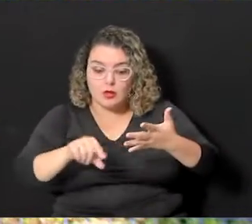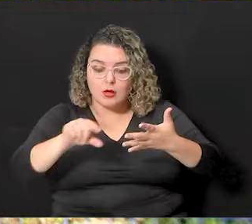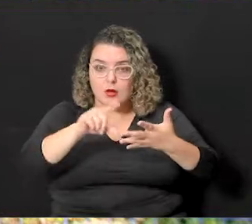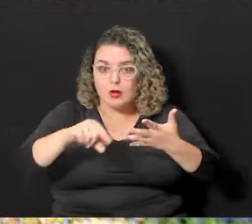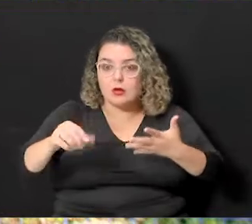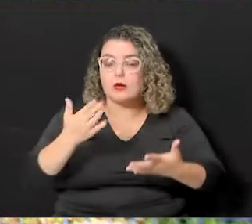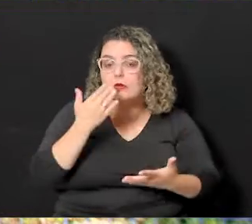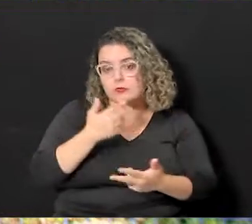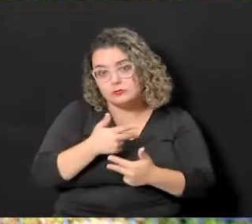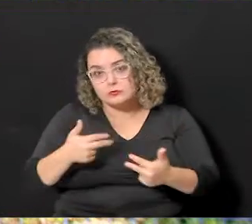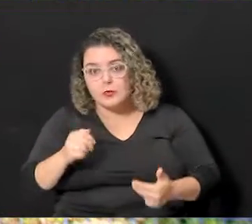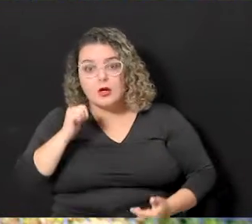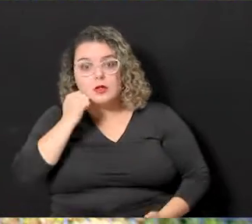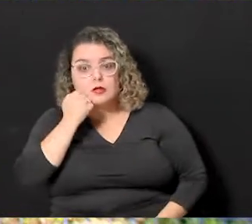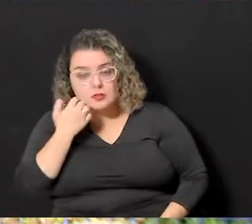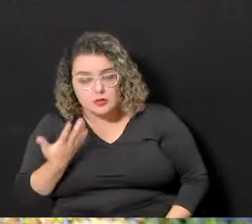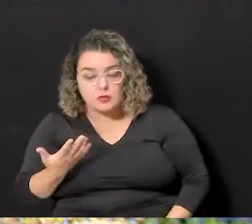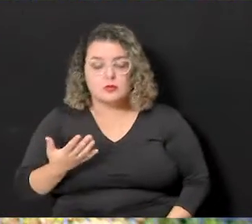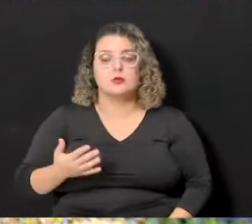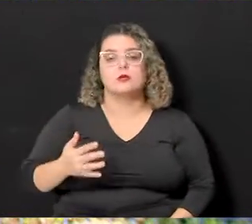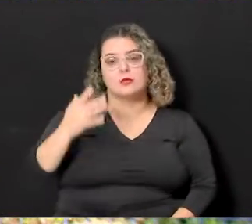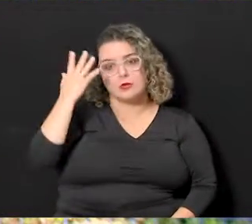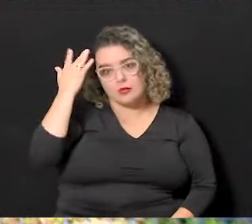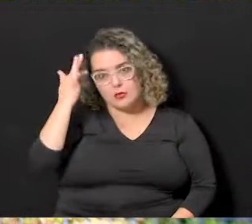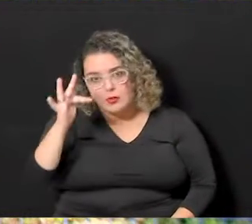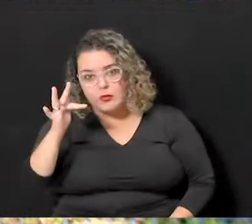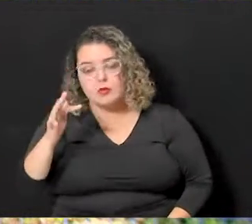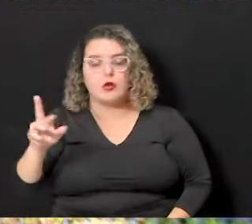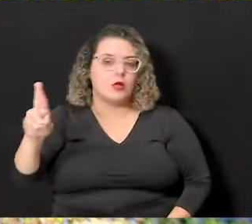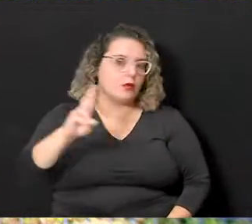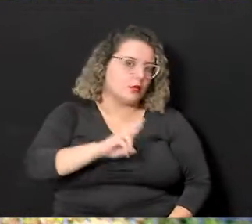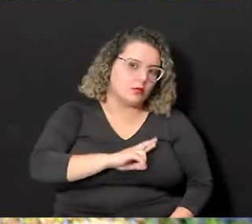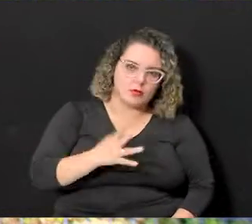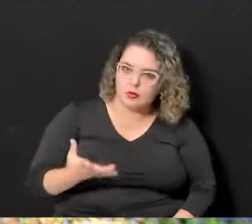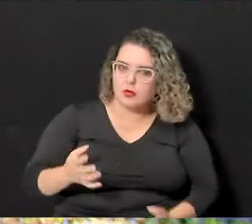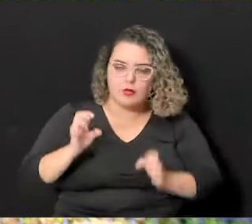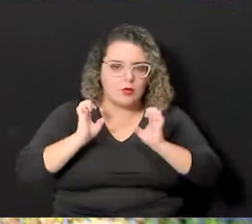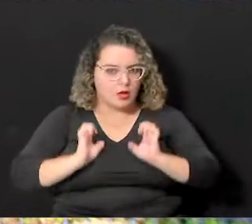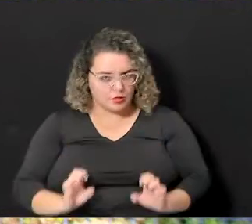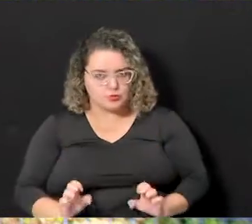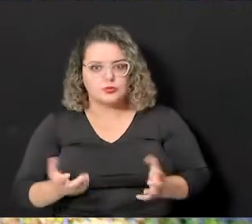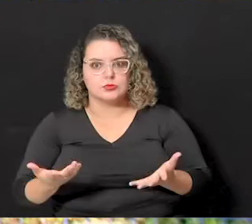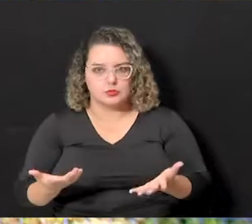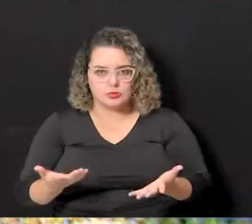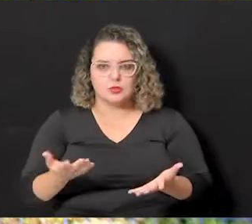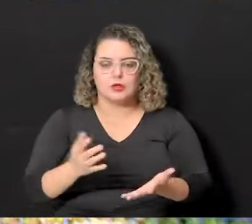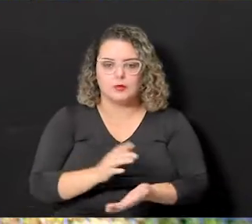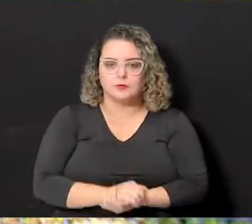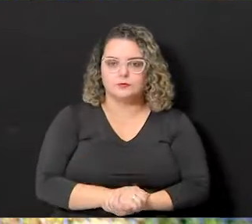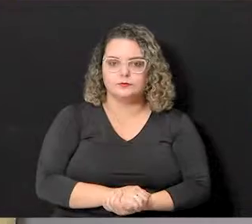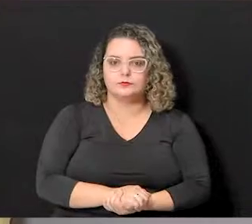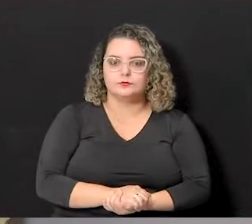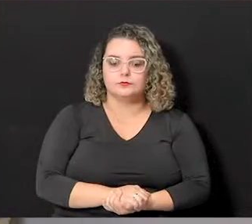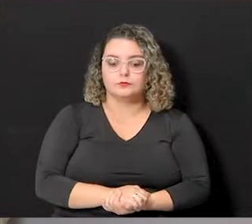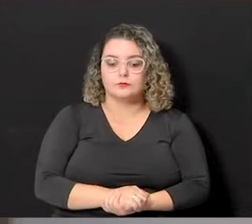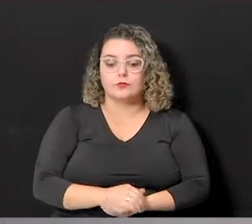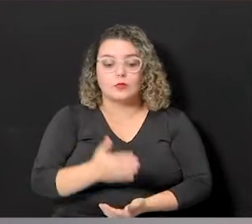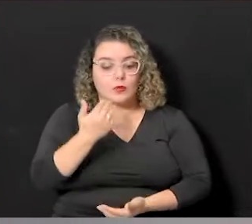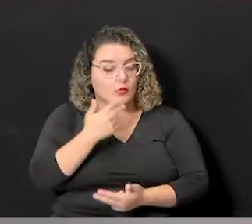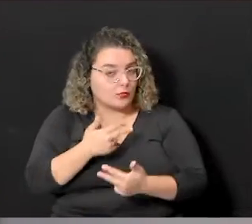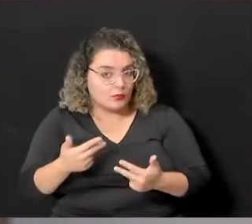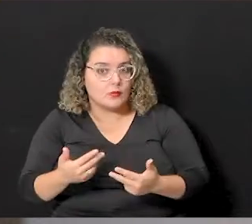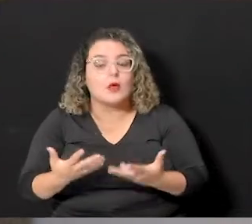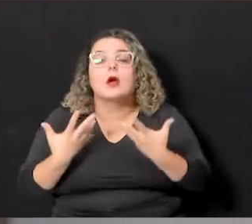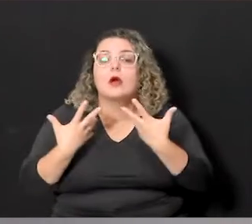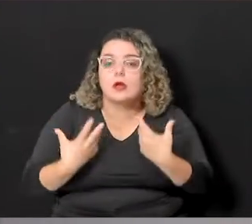vegetarianas, sejam elas científicas, ambientais, filosóficas, religiosas ou éticas. A tramitação